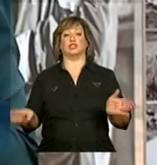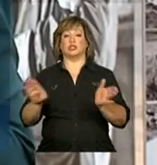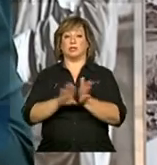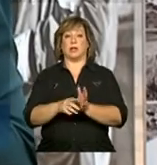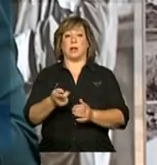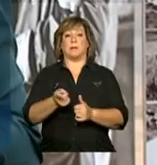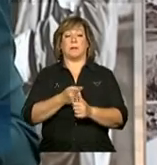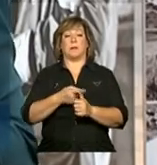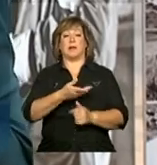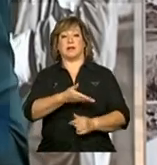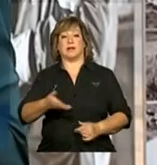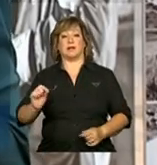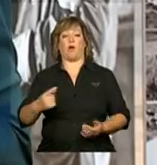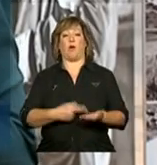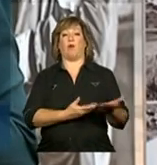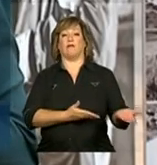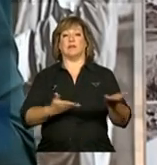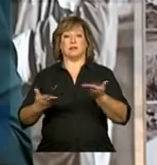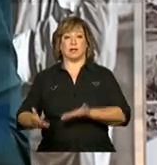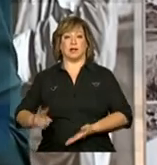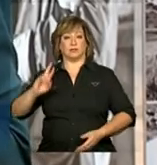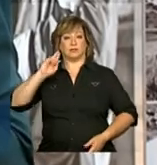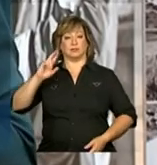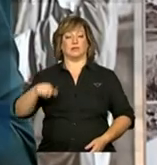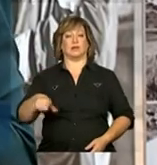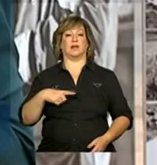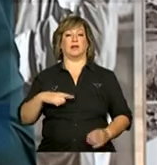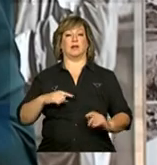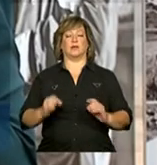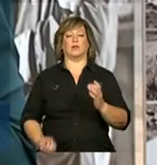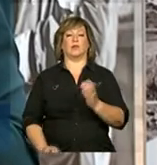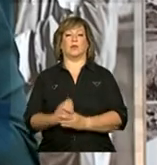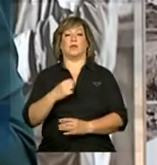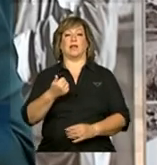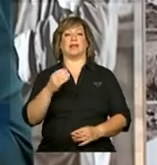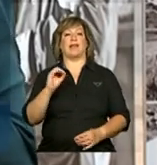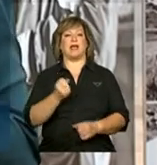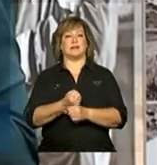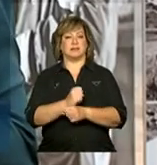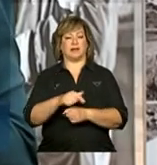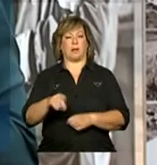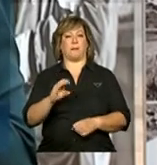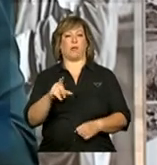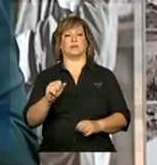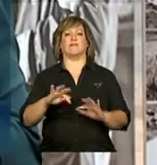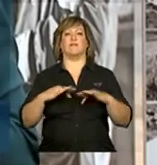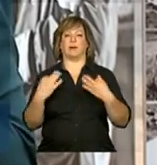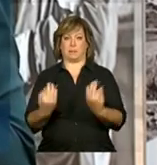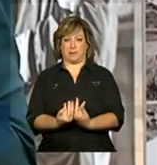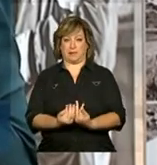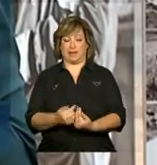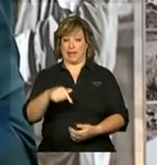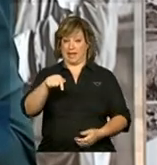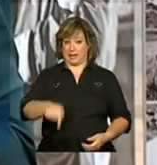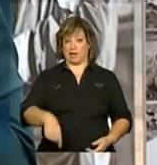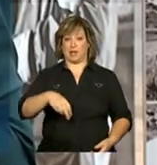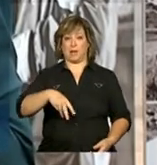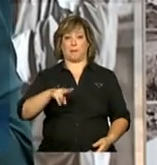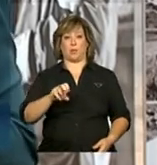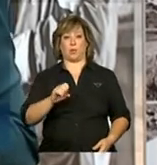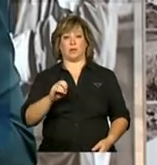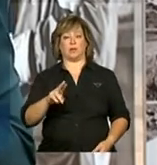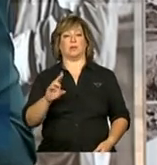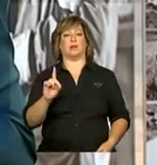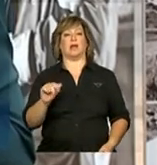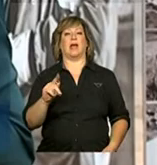autoridades e convidados para a comemoração da primeira década do Bolsa Família. Aqui no Museu da República também